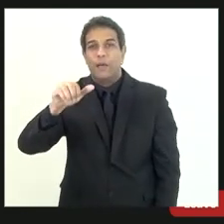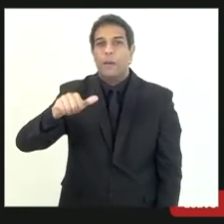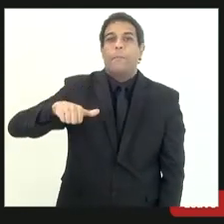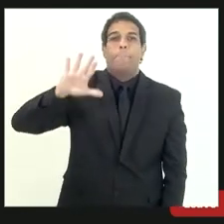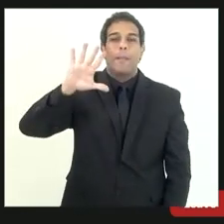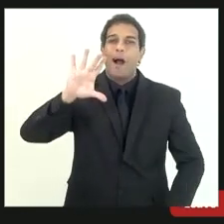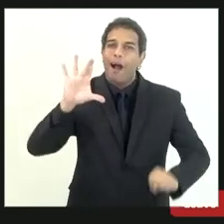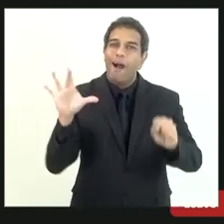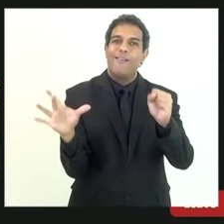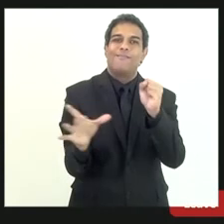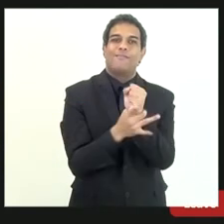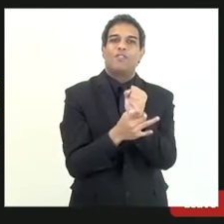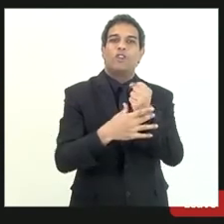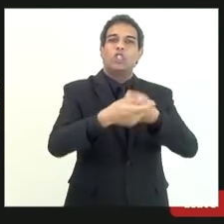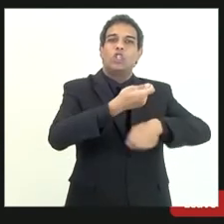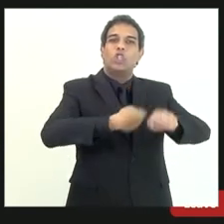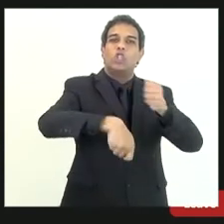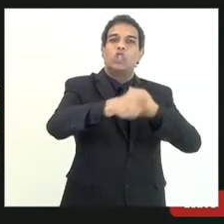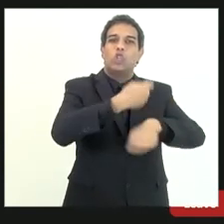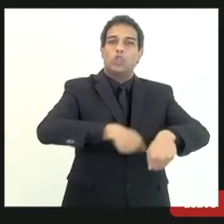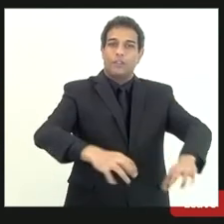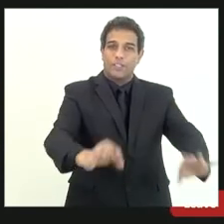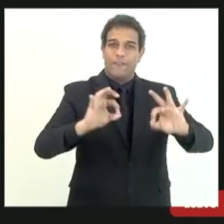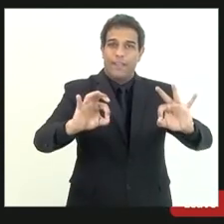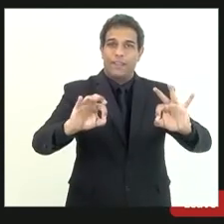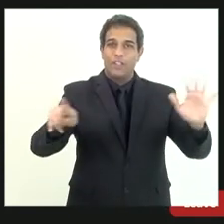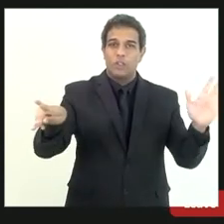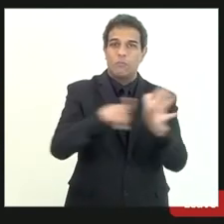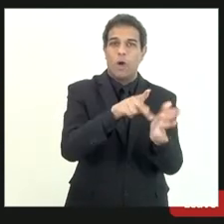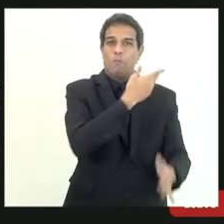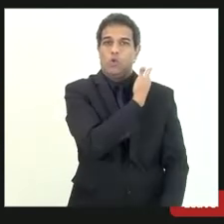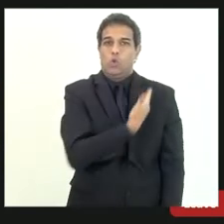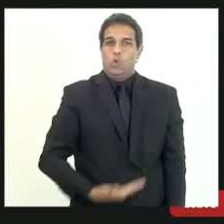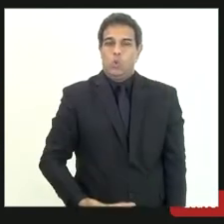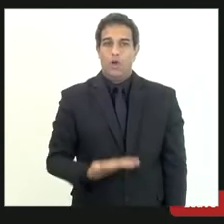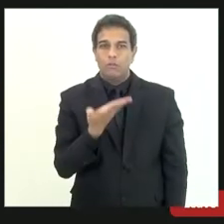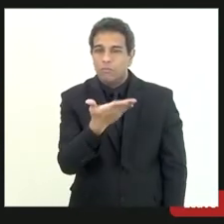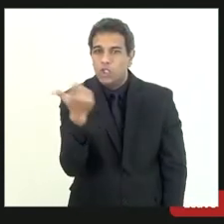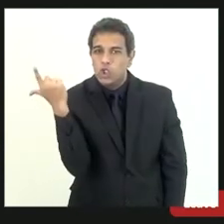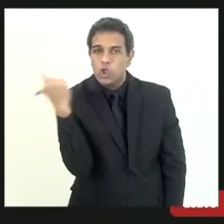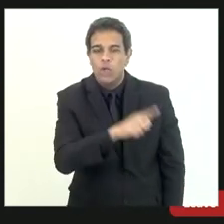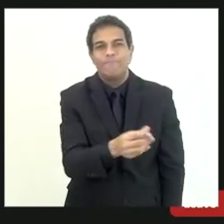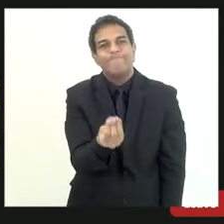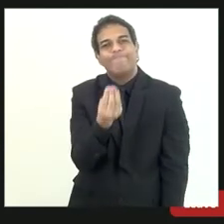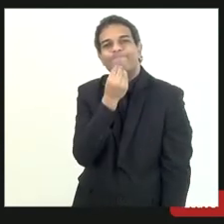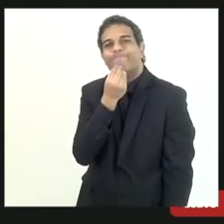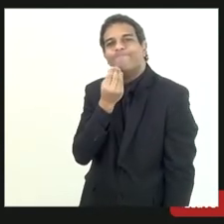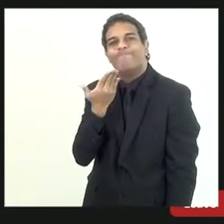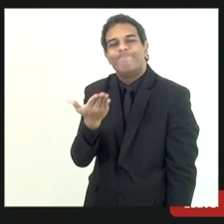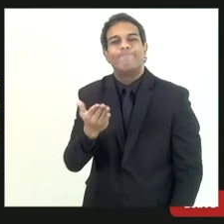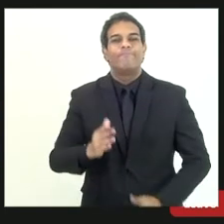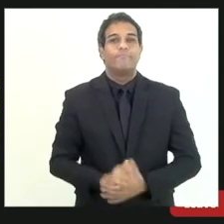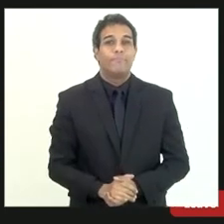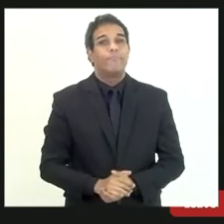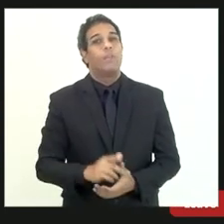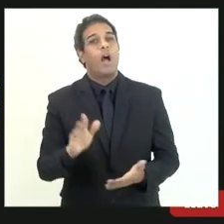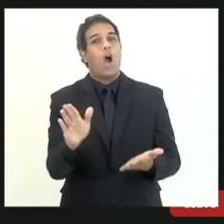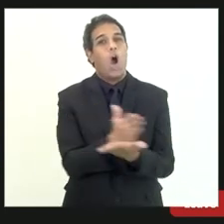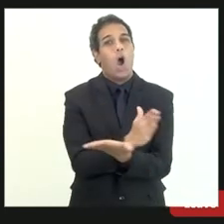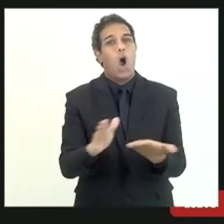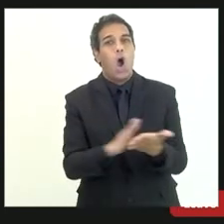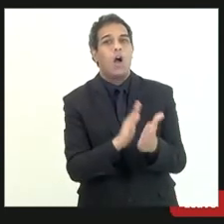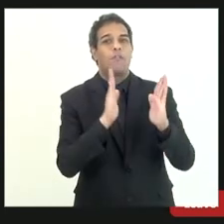eficiência administrativa mesmo que obviamente a gente tem procedimentos